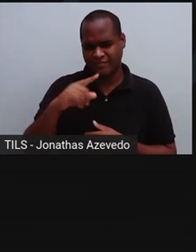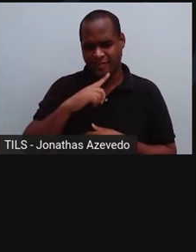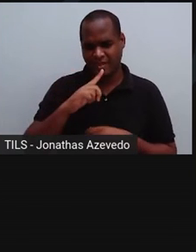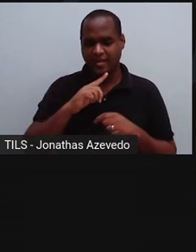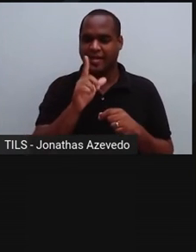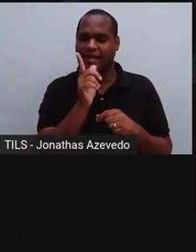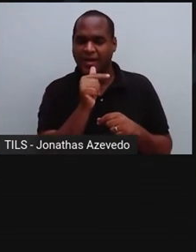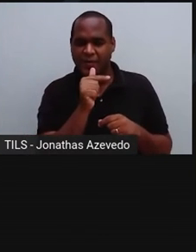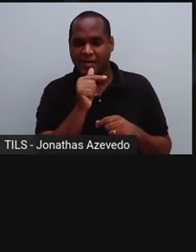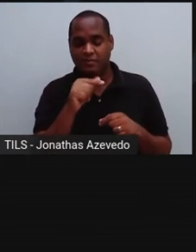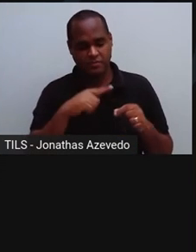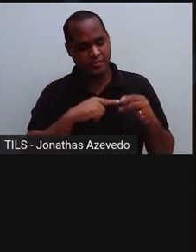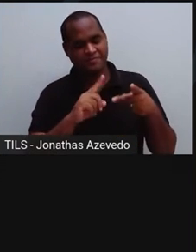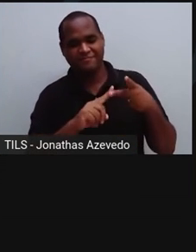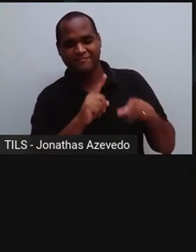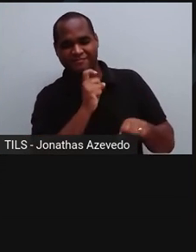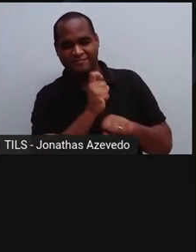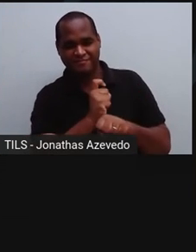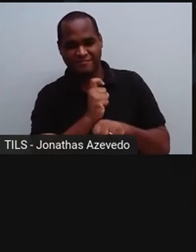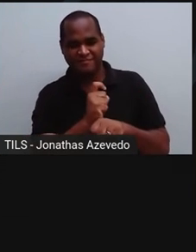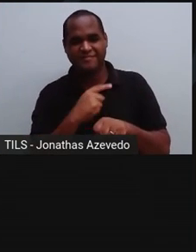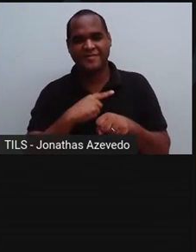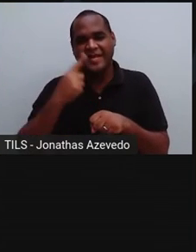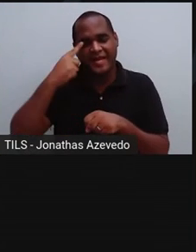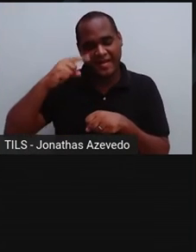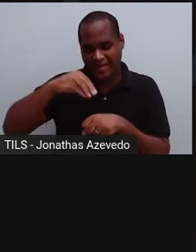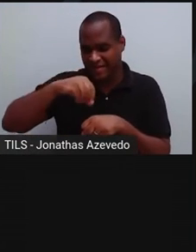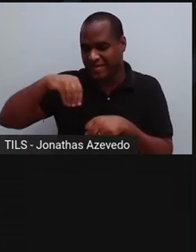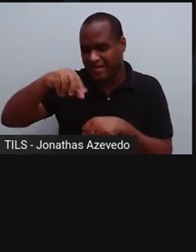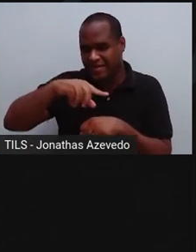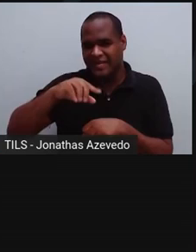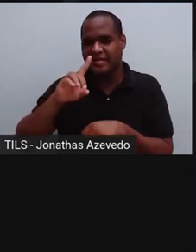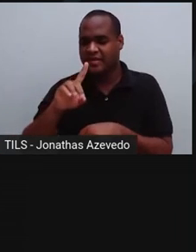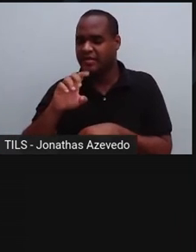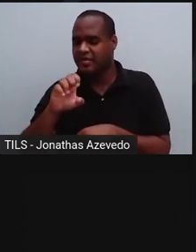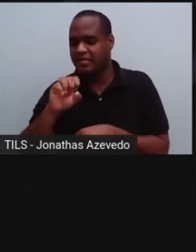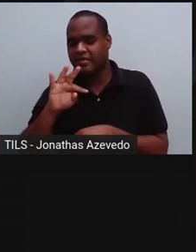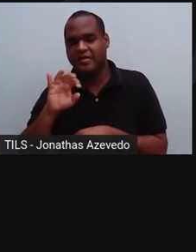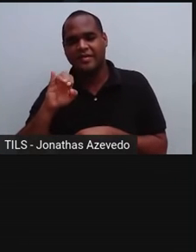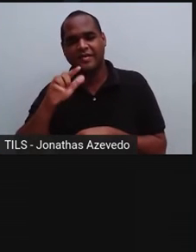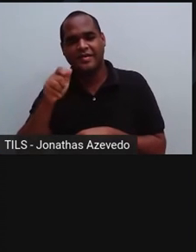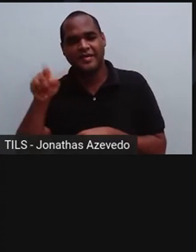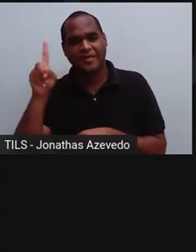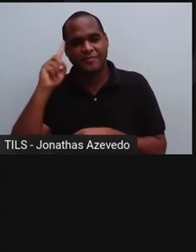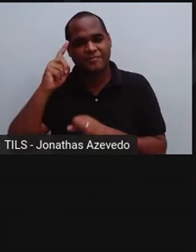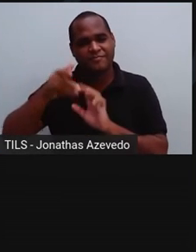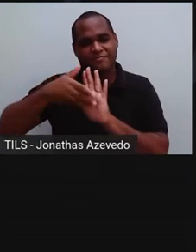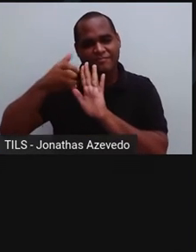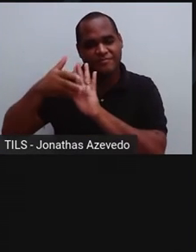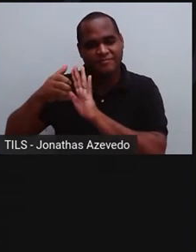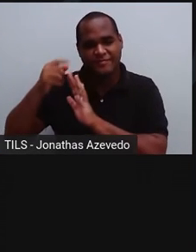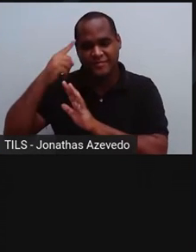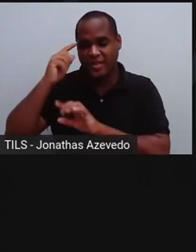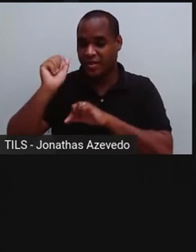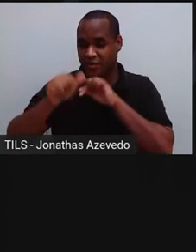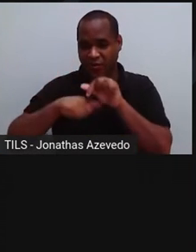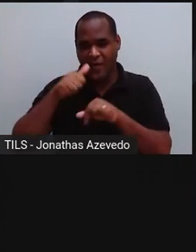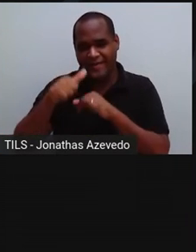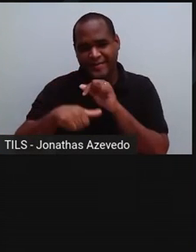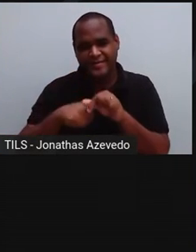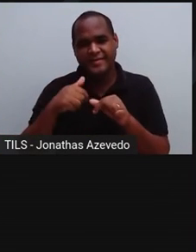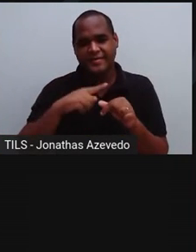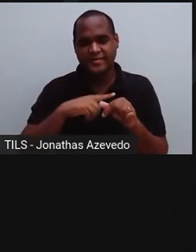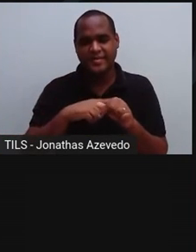e uma fase sólida, que seria a areia. Na destilação simples, separamos uma mistura homogênea, que apresenta um